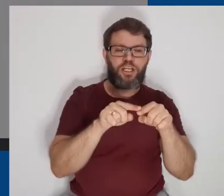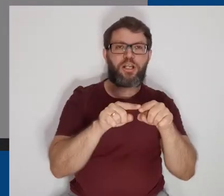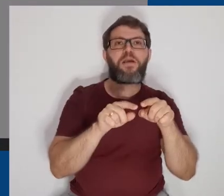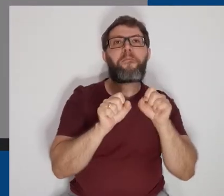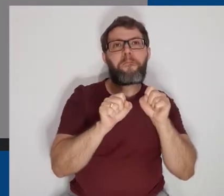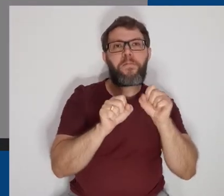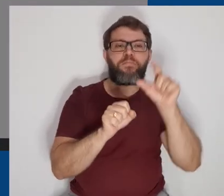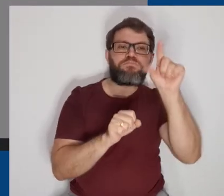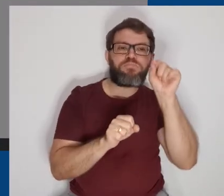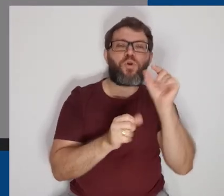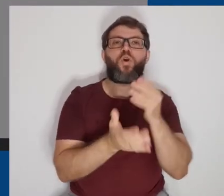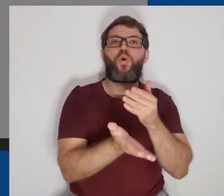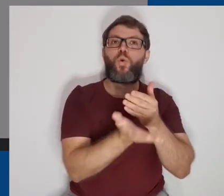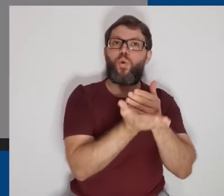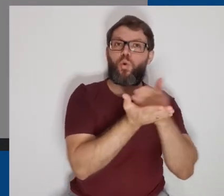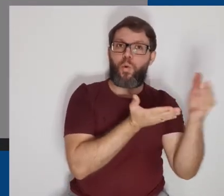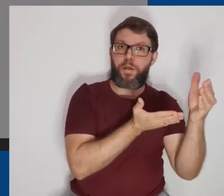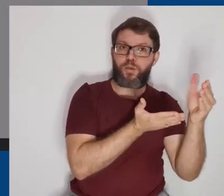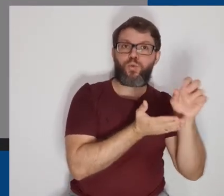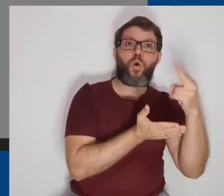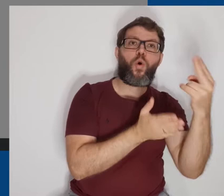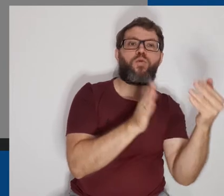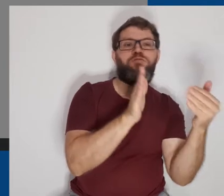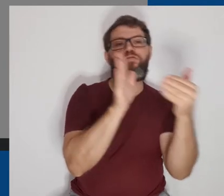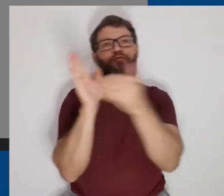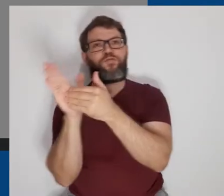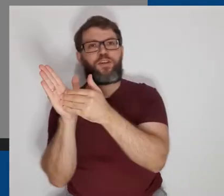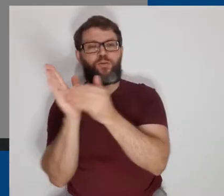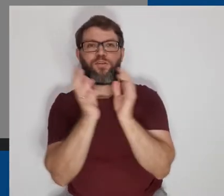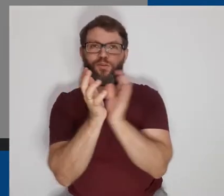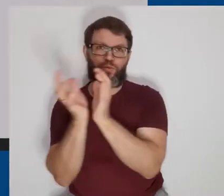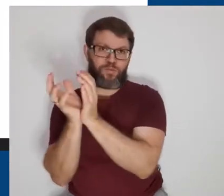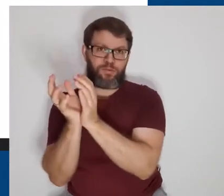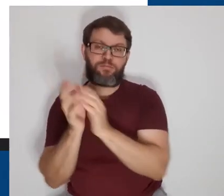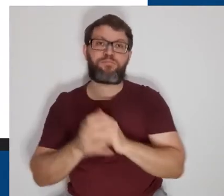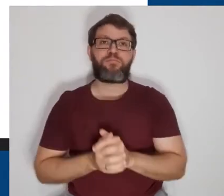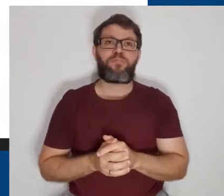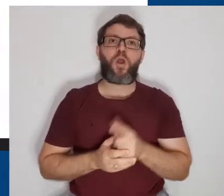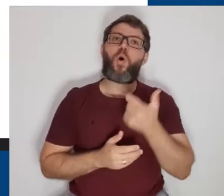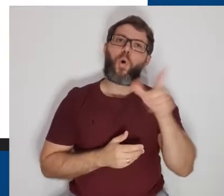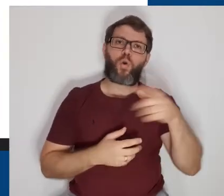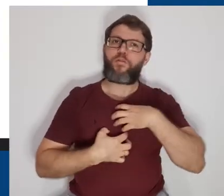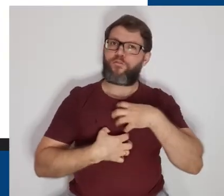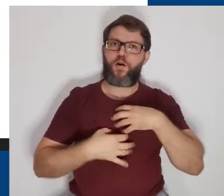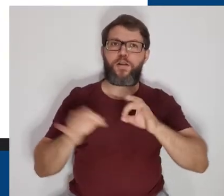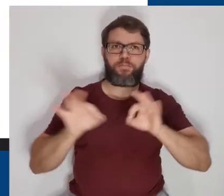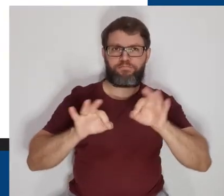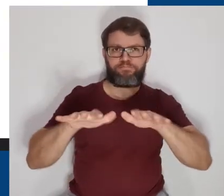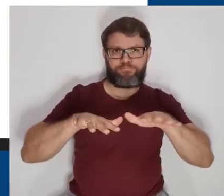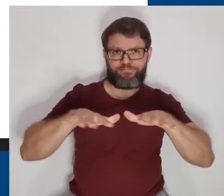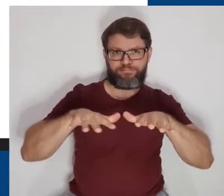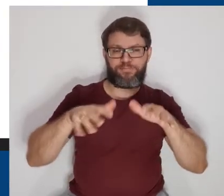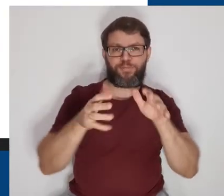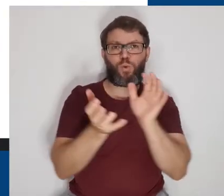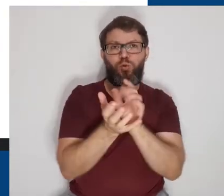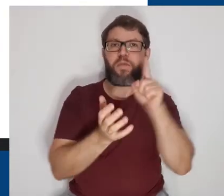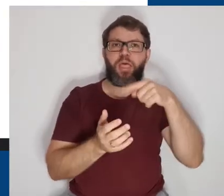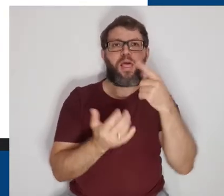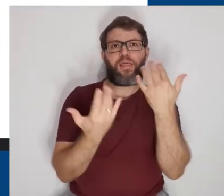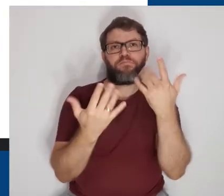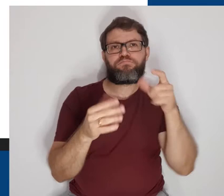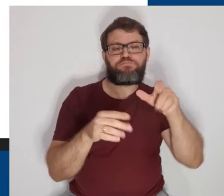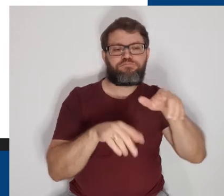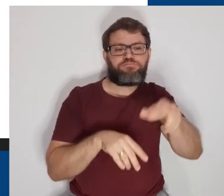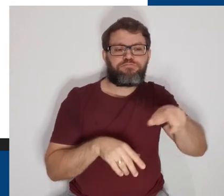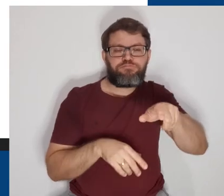levar a nossa turma para o começo ou para o fim da lista de turmas. Outra forma de mover as suas turmas é na própria tela inicial.